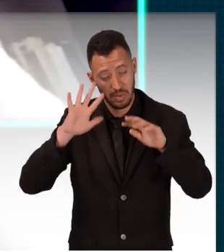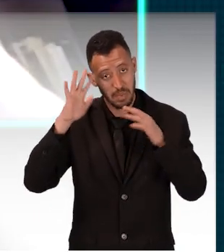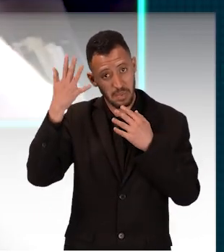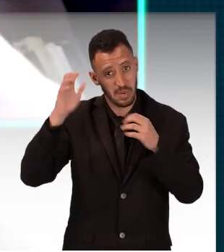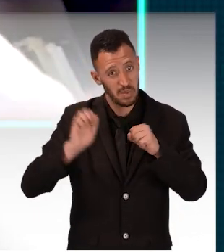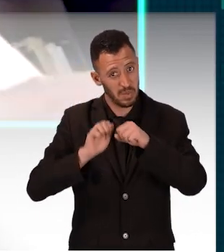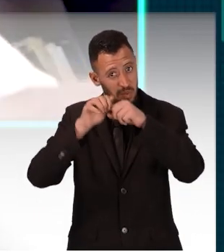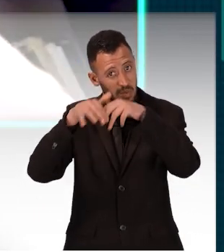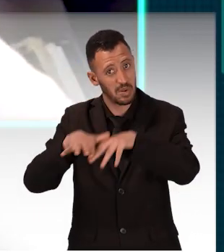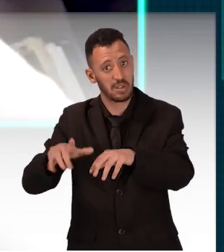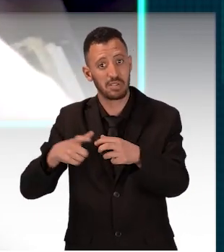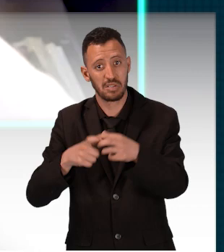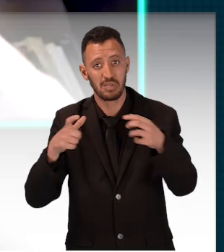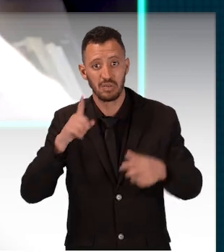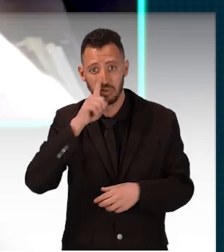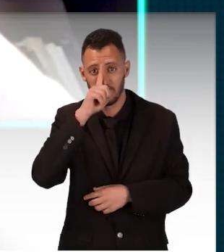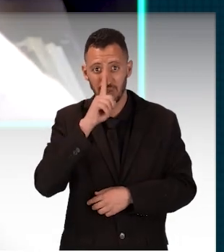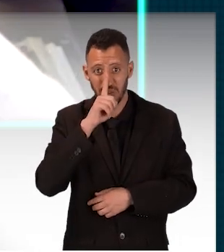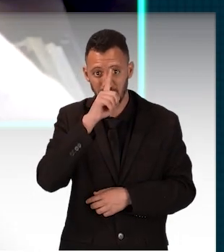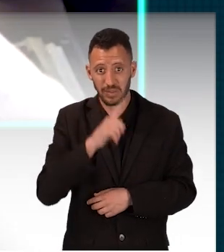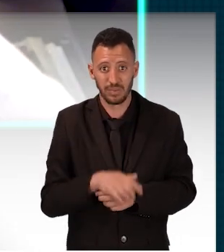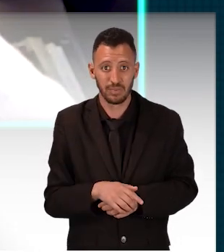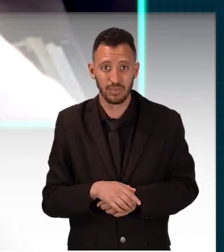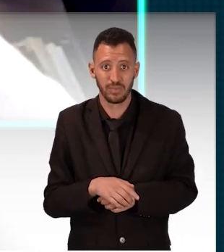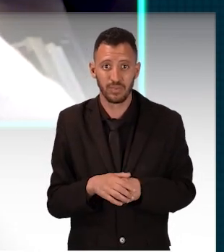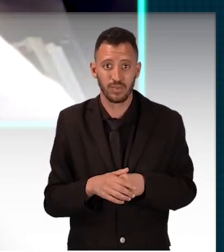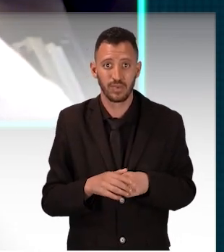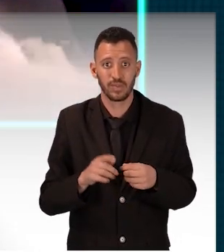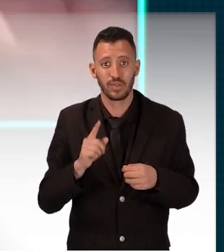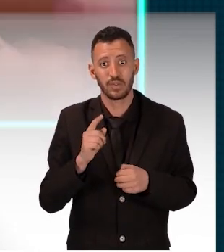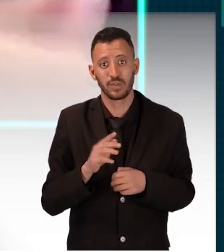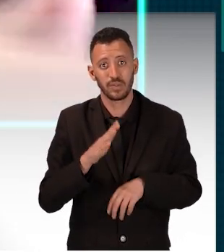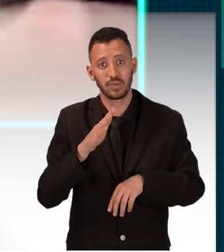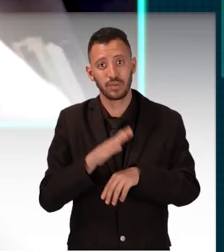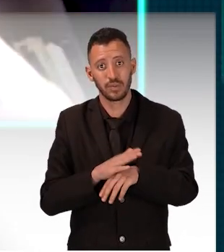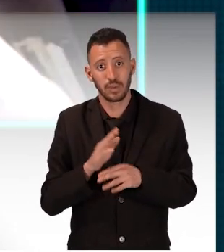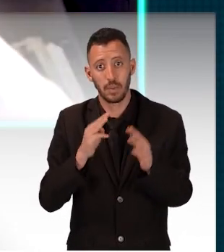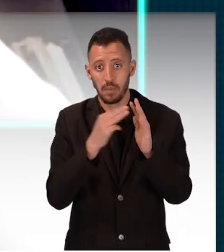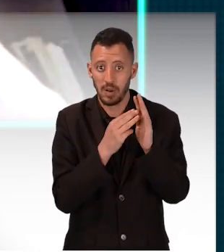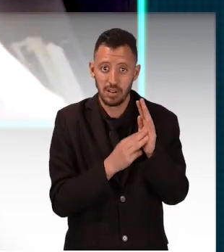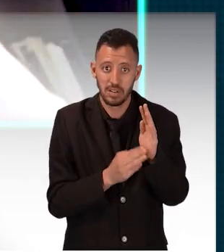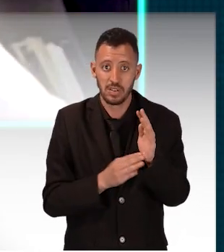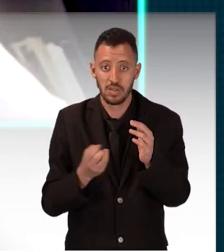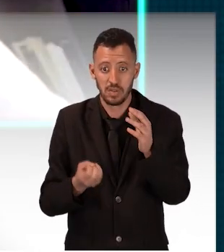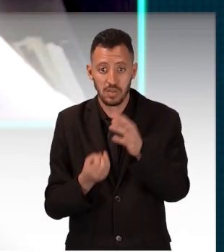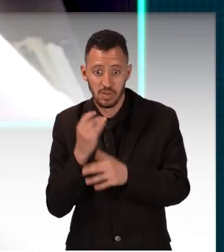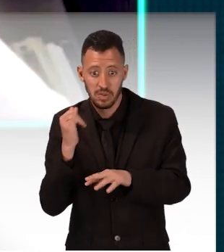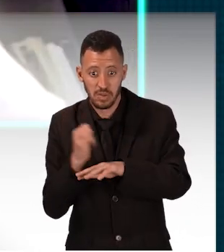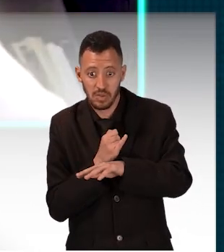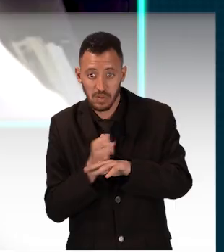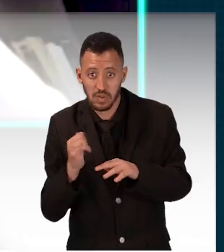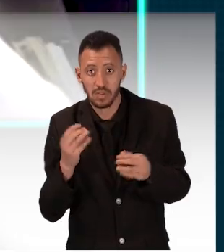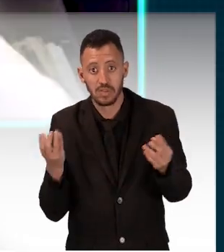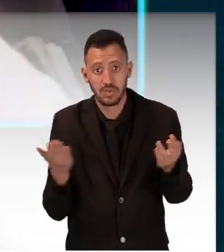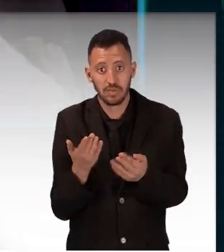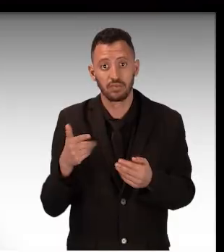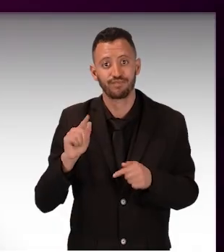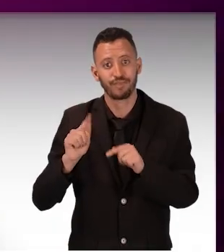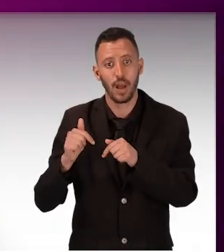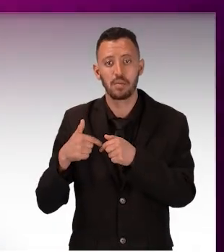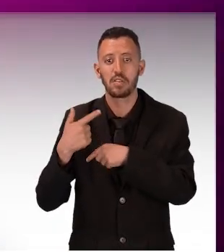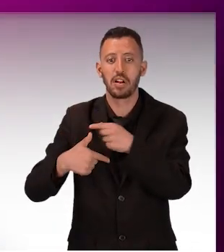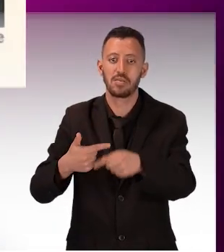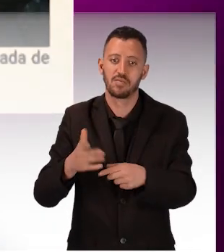barragens estão em franco risco, enquanto, ao menos, os métodos construtivos tradicionais não tiverem sido corrigidos.